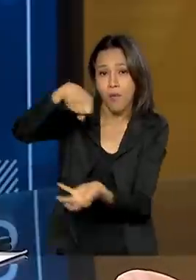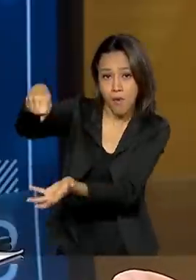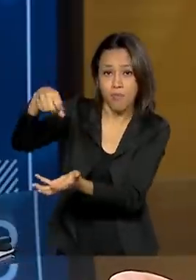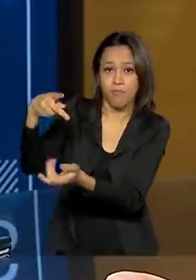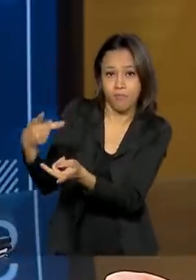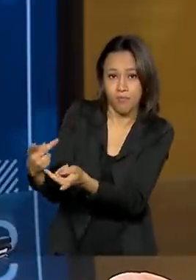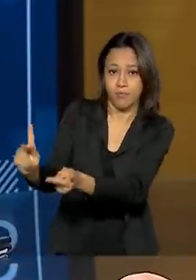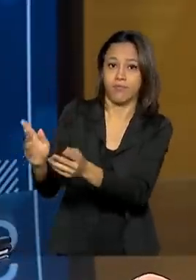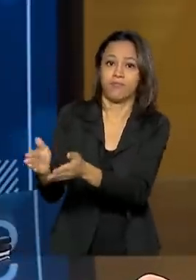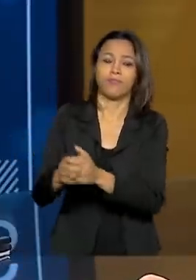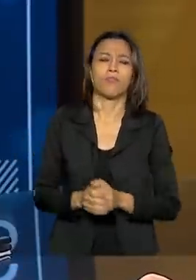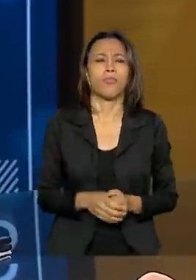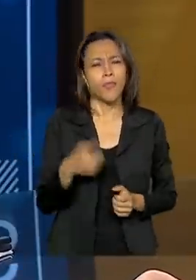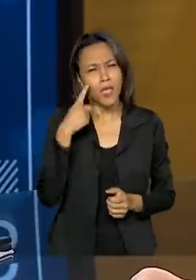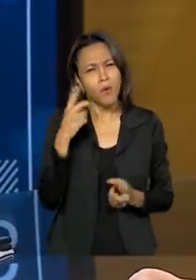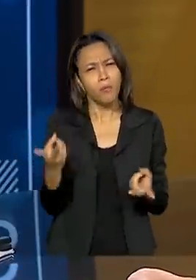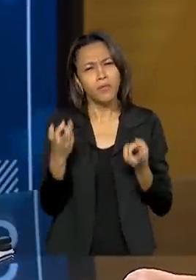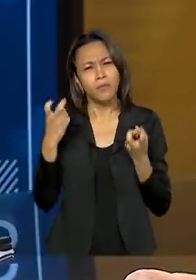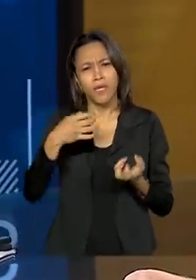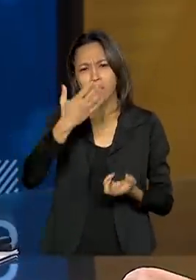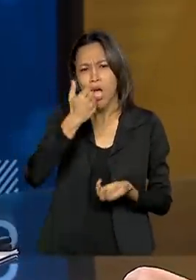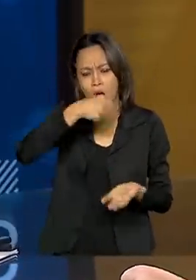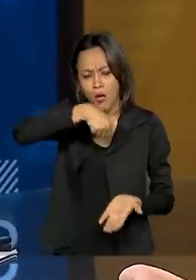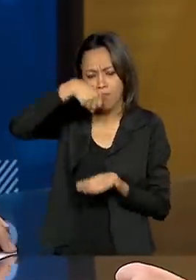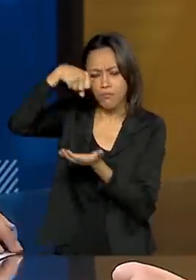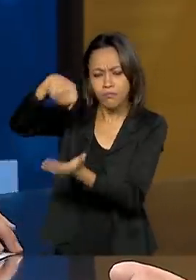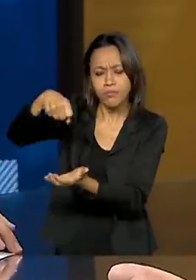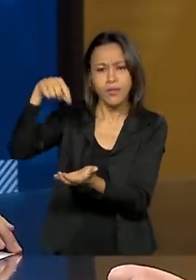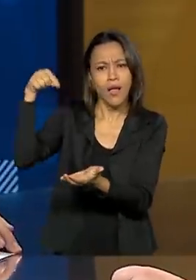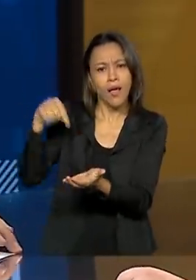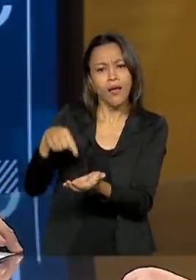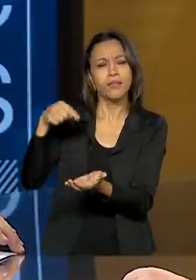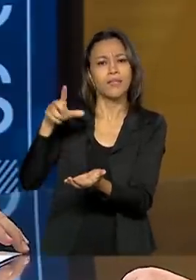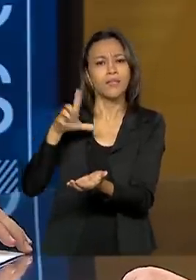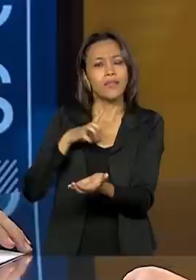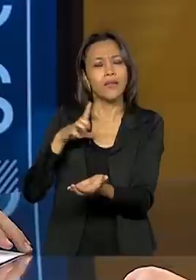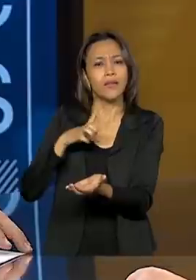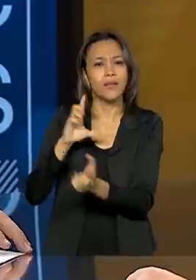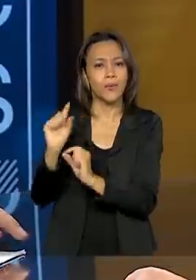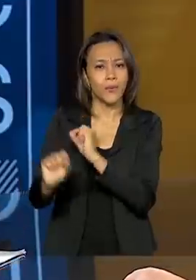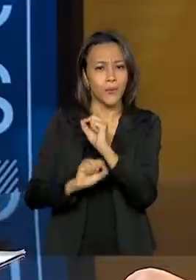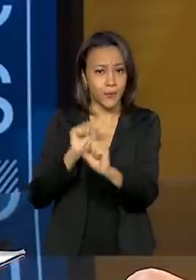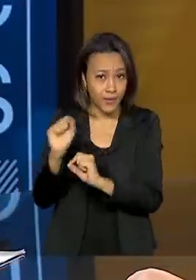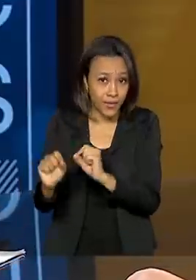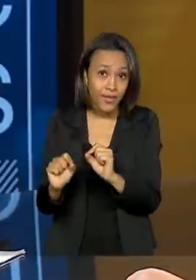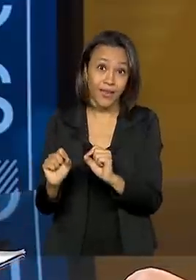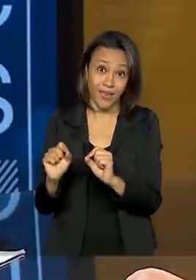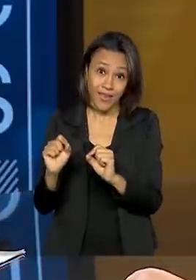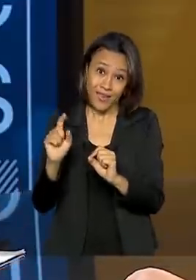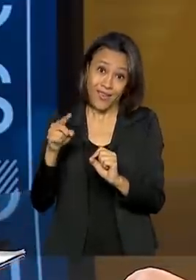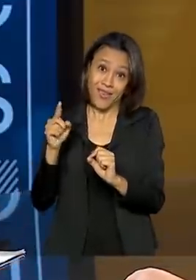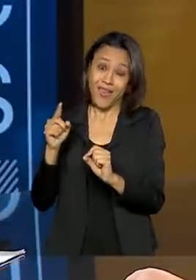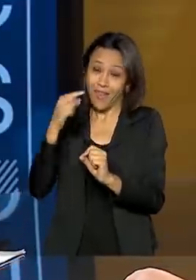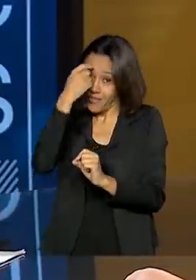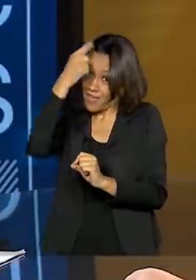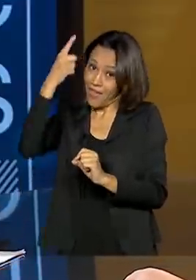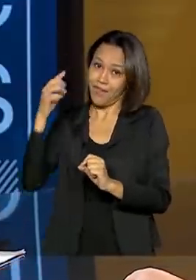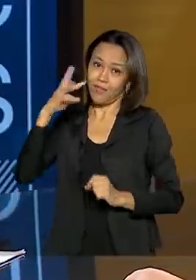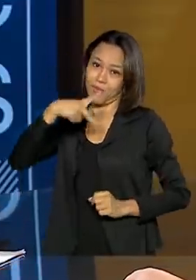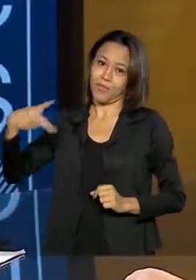eu vi que essas cestas básicas, elas também, de uma certa forma, trazem um pouco a ideia do presidente Jair Bolsonaro de